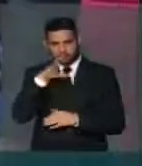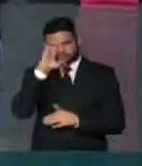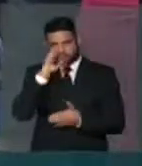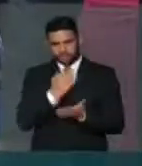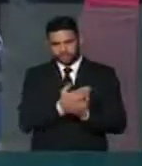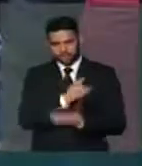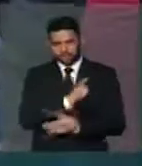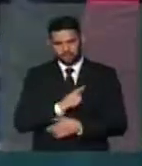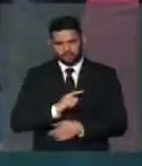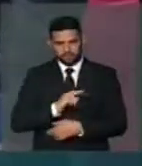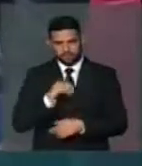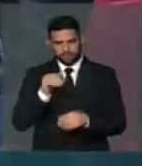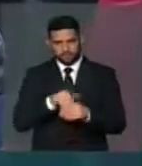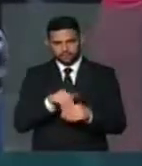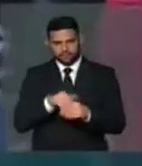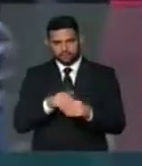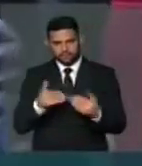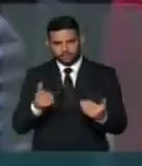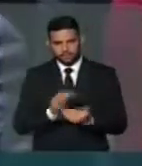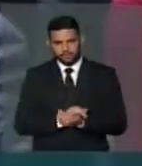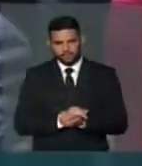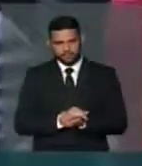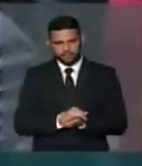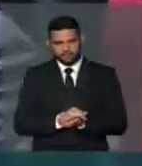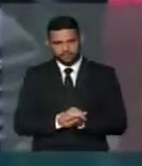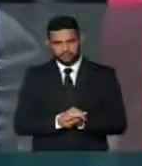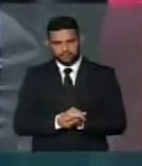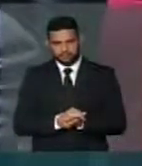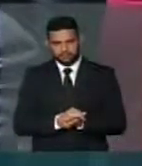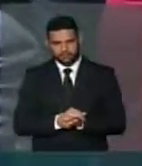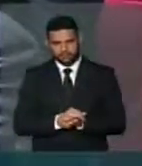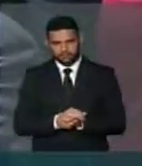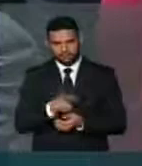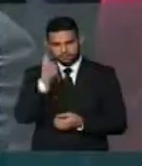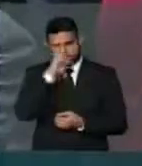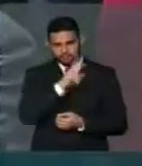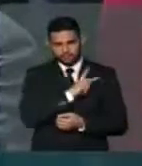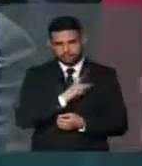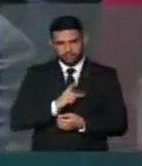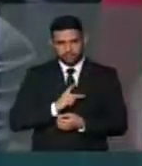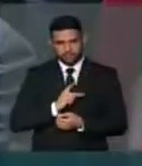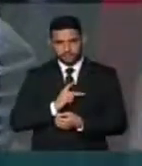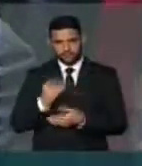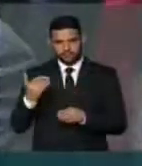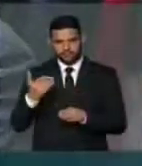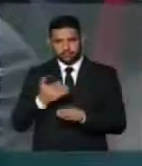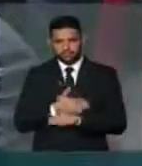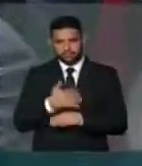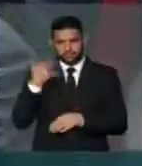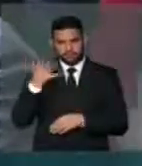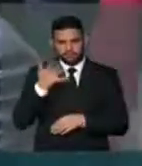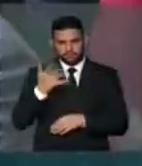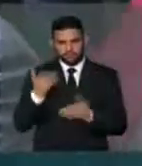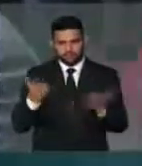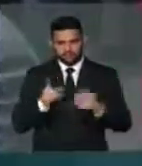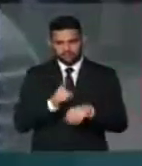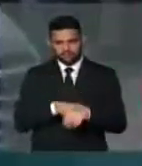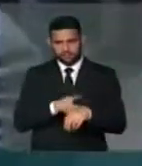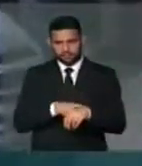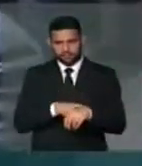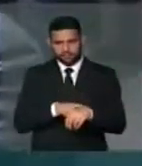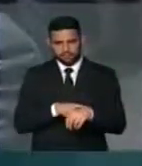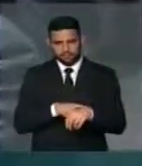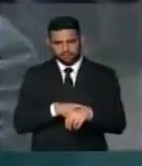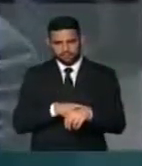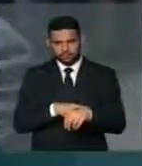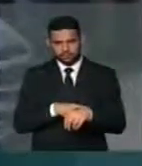governo queira votar. Pois é, agora, senhor Presidente, o que me traz essa tribuna nesse momento é